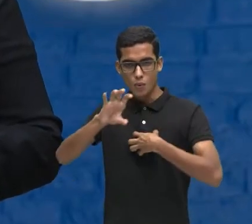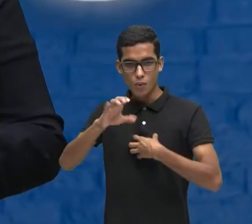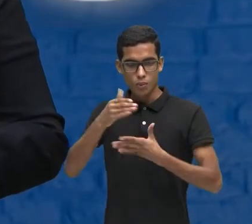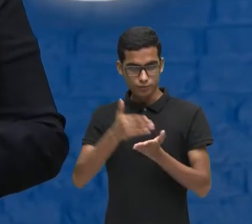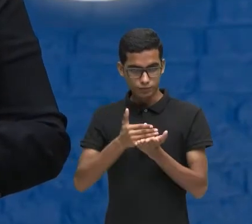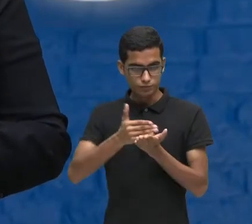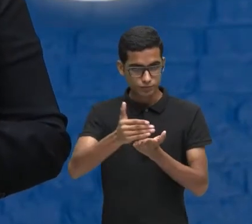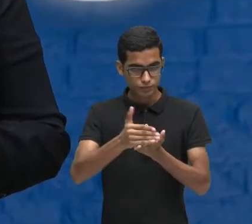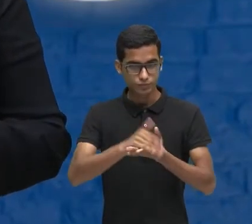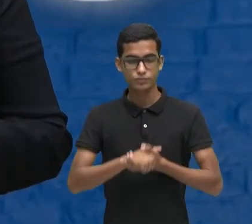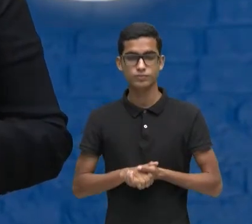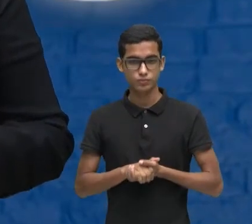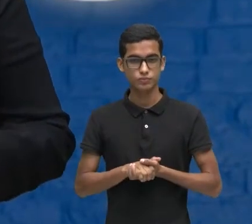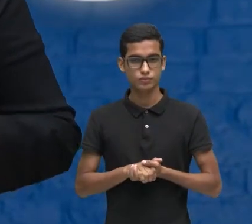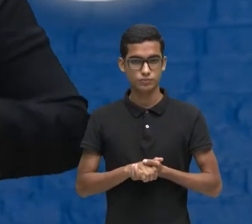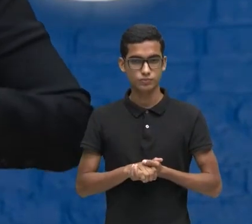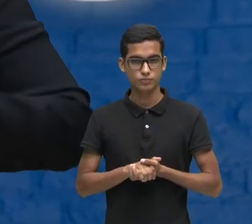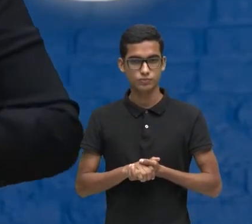Até